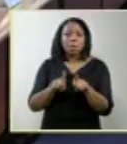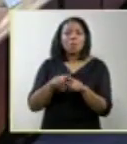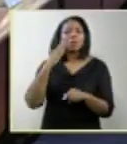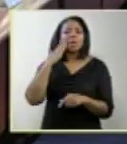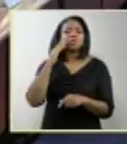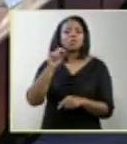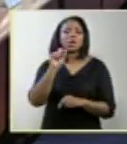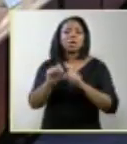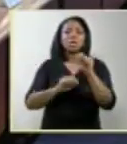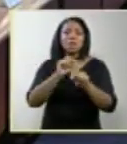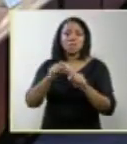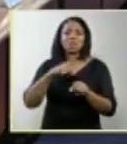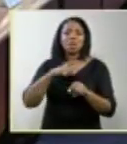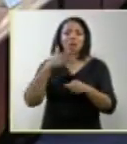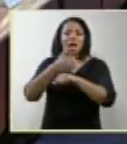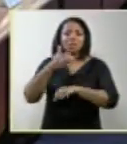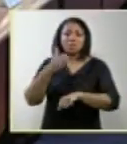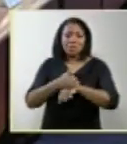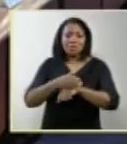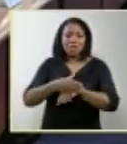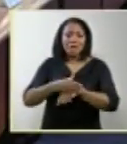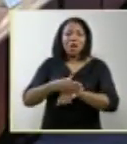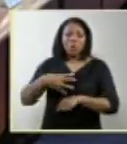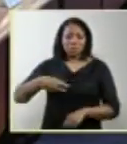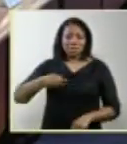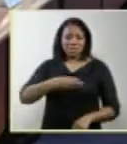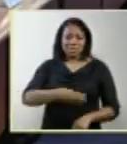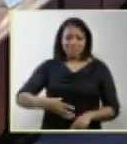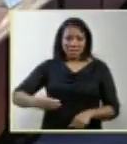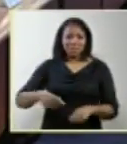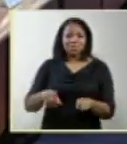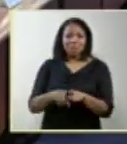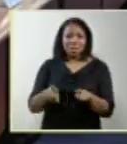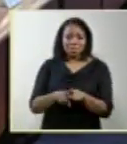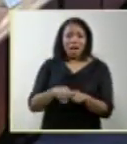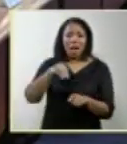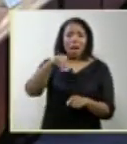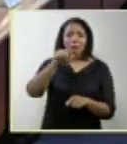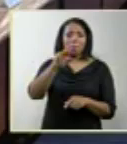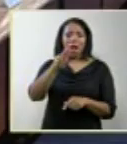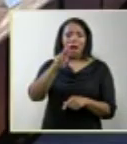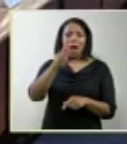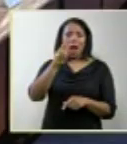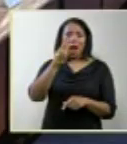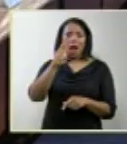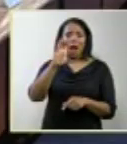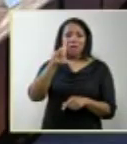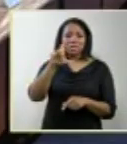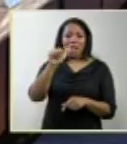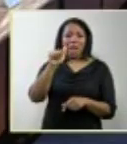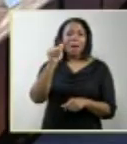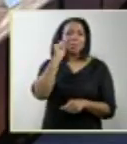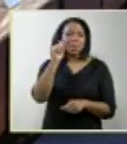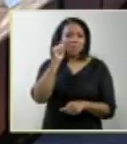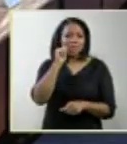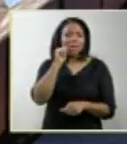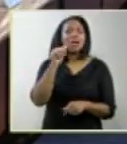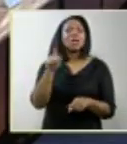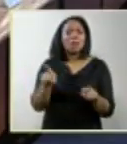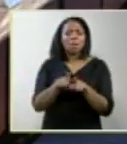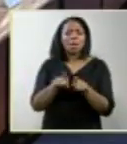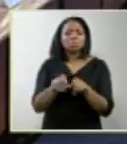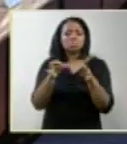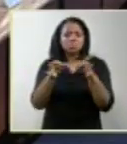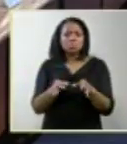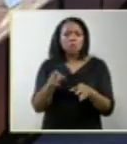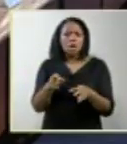aos exames de Marcela de Jesus, e sabendo a importância e a gravidade desta afirmação, eu gostaria que